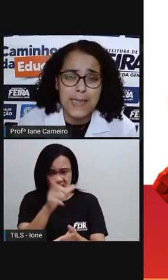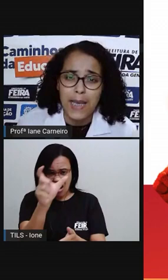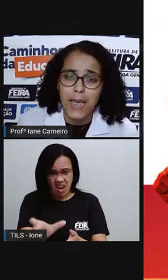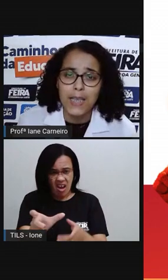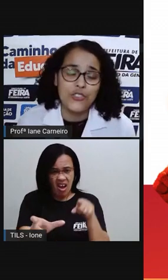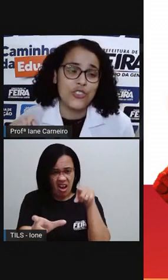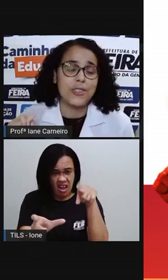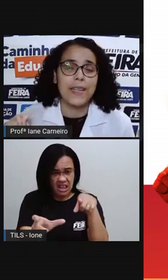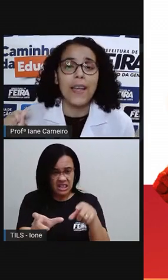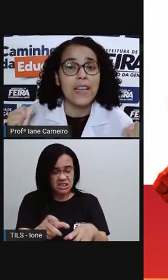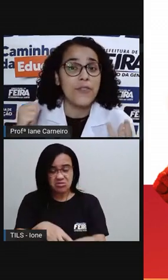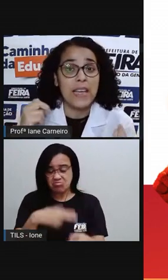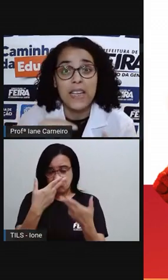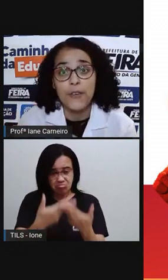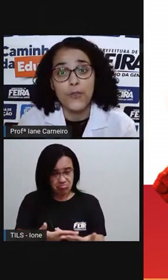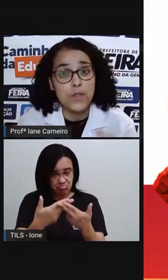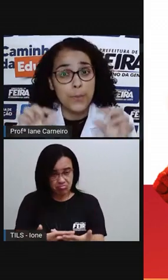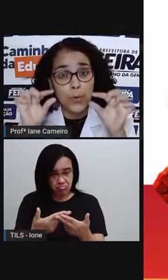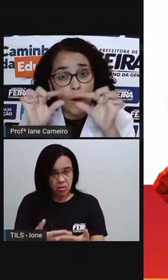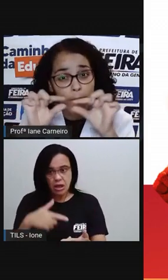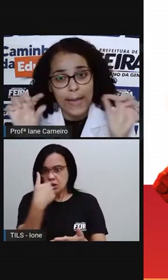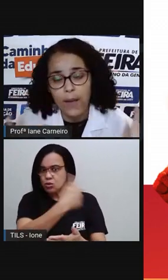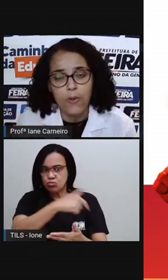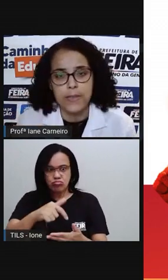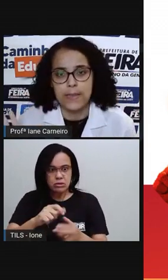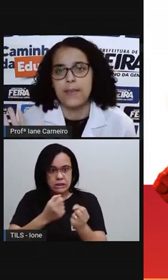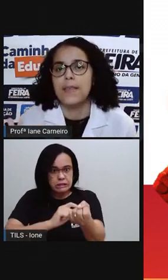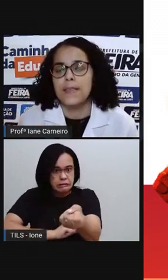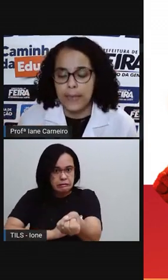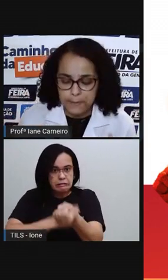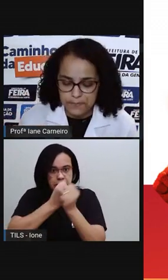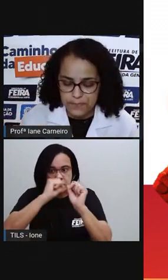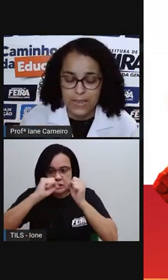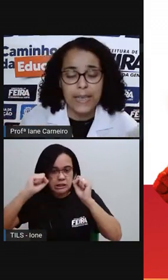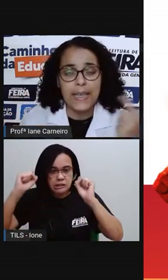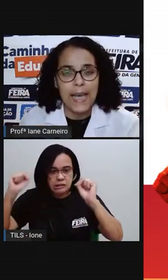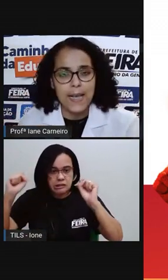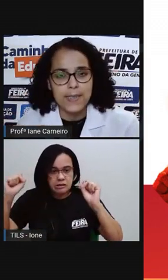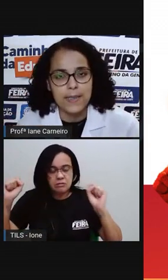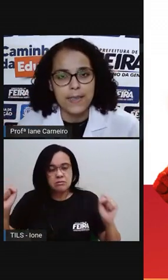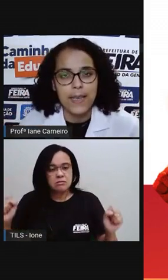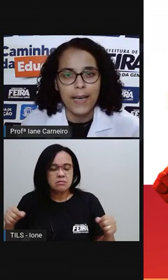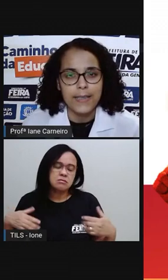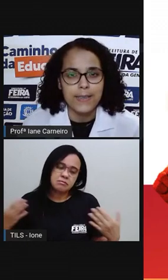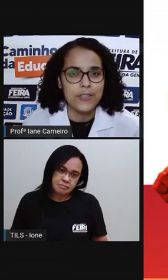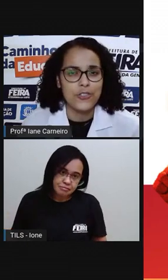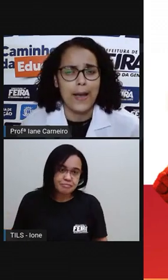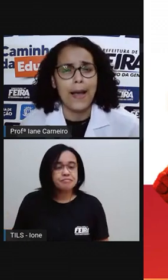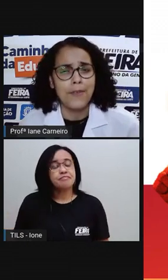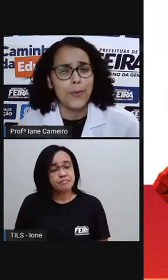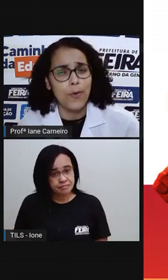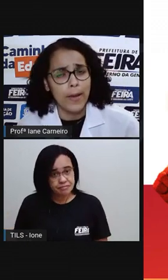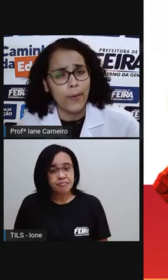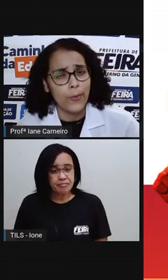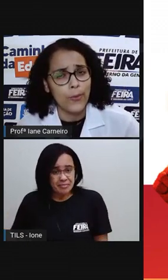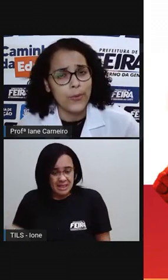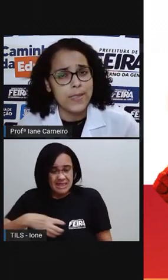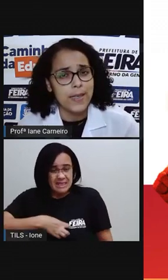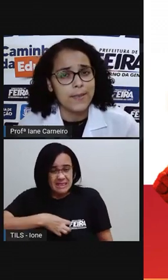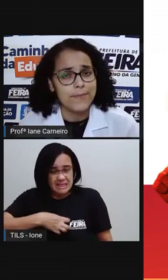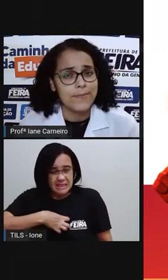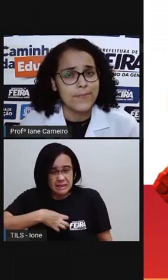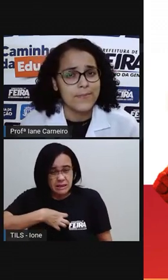é impaciente, né? Ele fica nervoso por qualquer coisa, né? Quem é assim? Quem aí sente raiva por qualquer